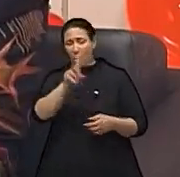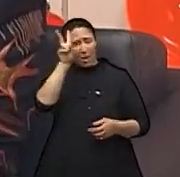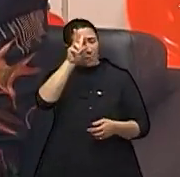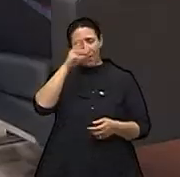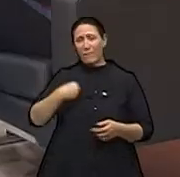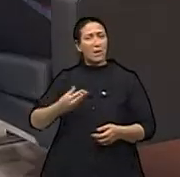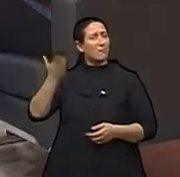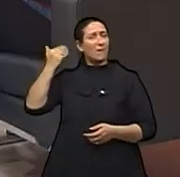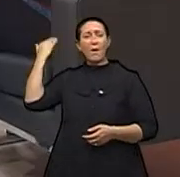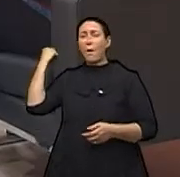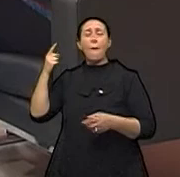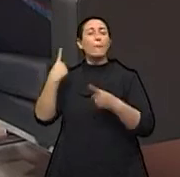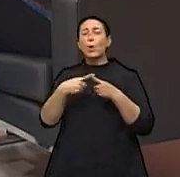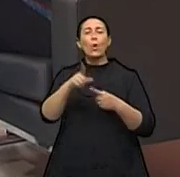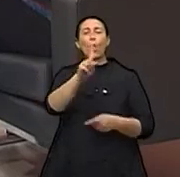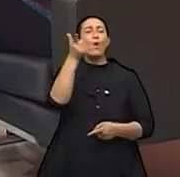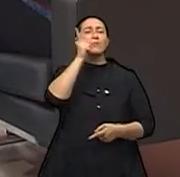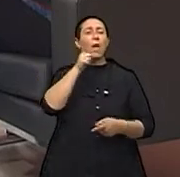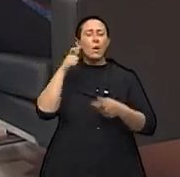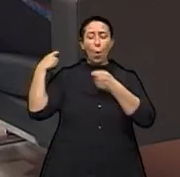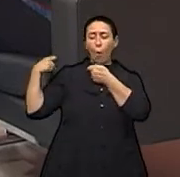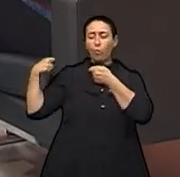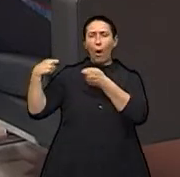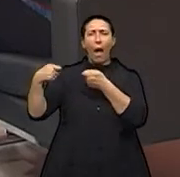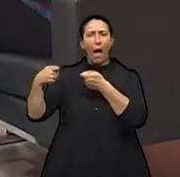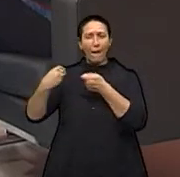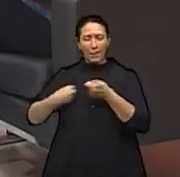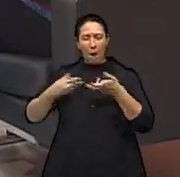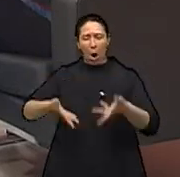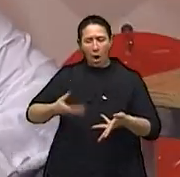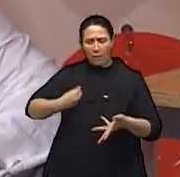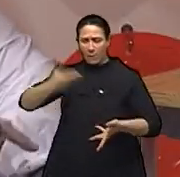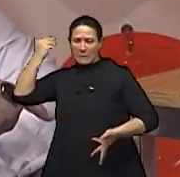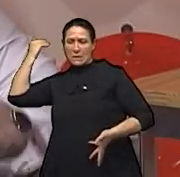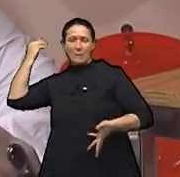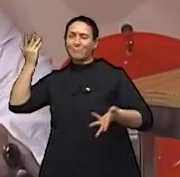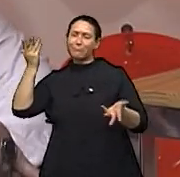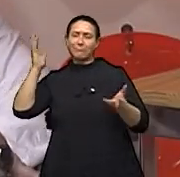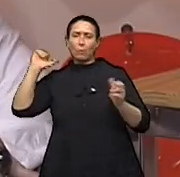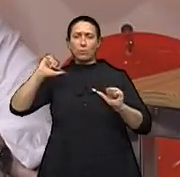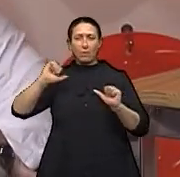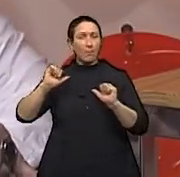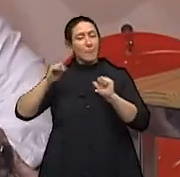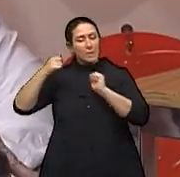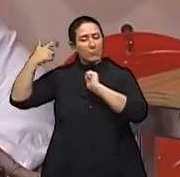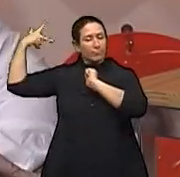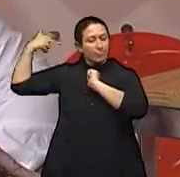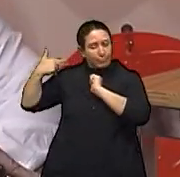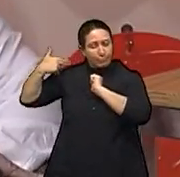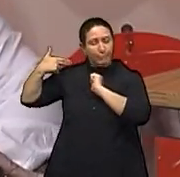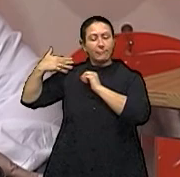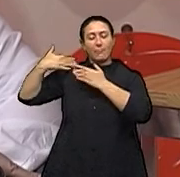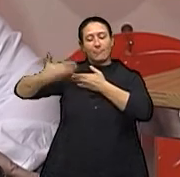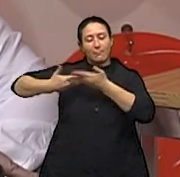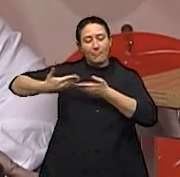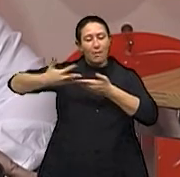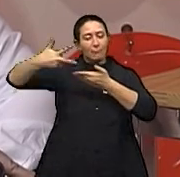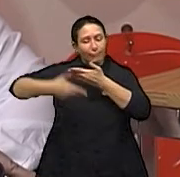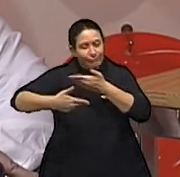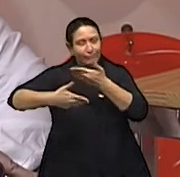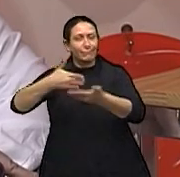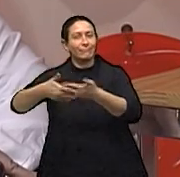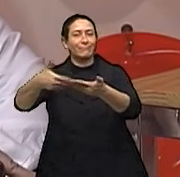difícil da gente gerenciar, tu concorda? Com certeza. Inclusive, no livro dos Espíritos, na questão